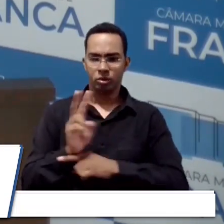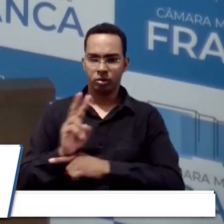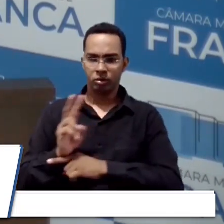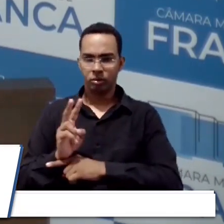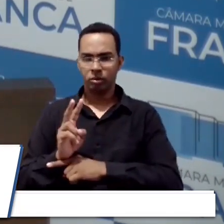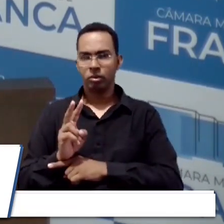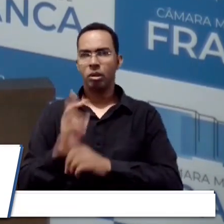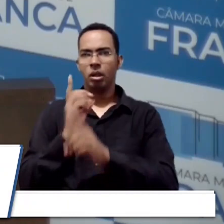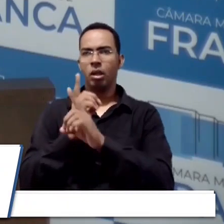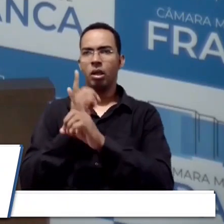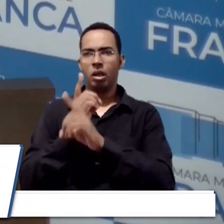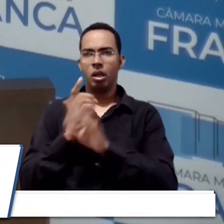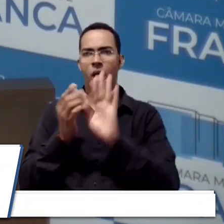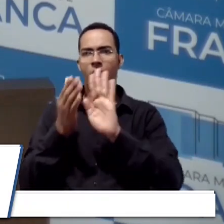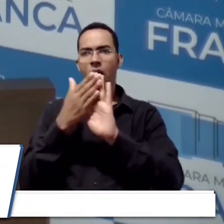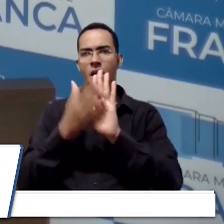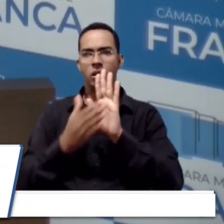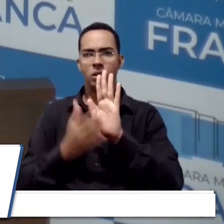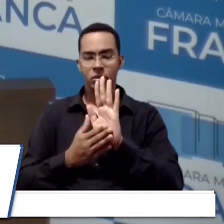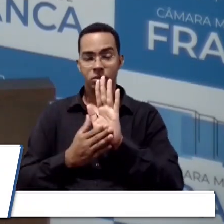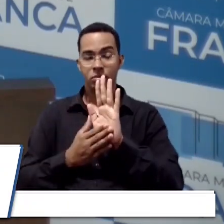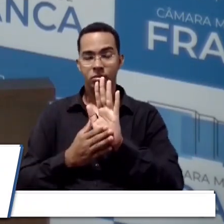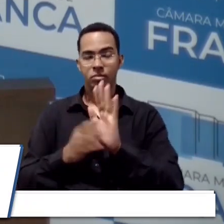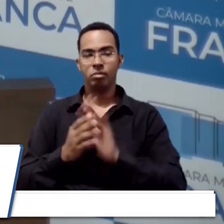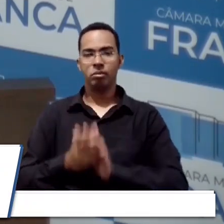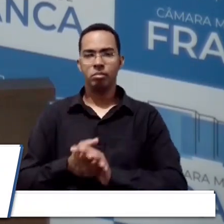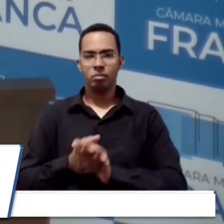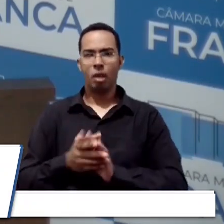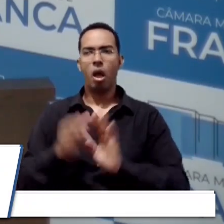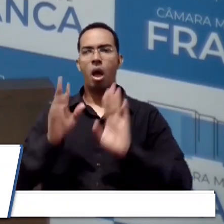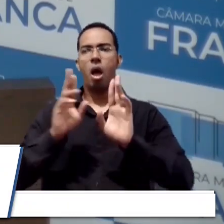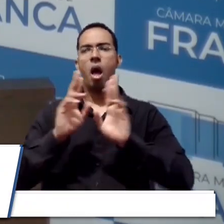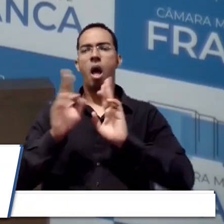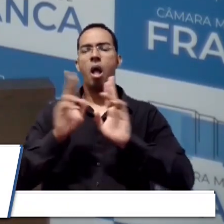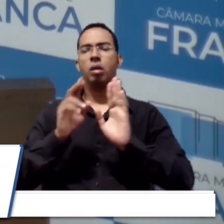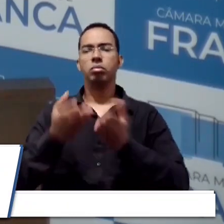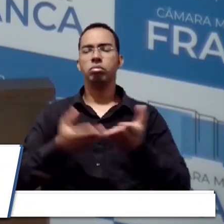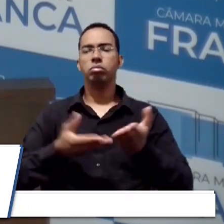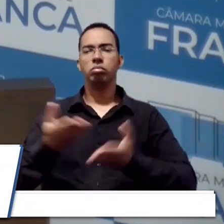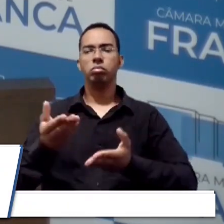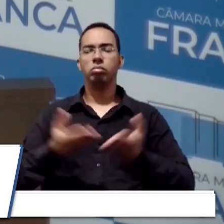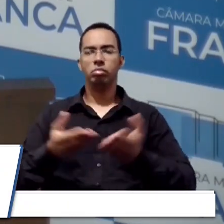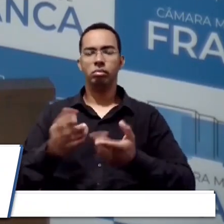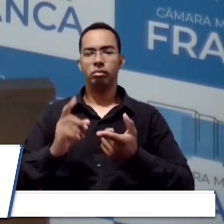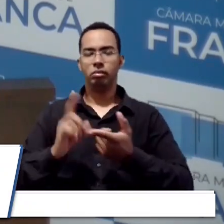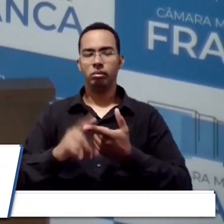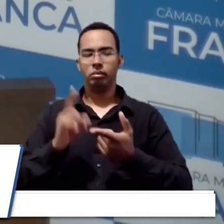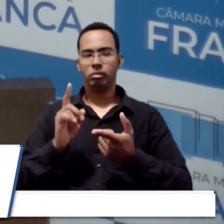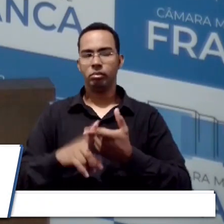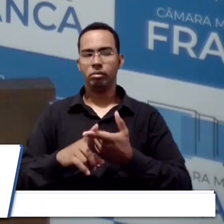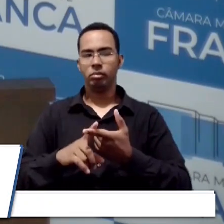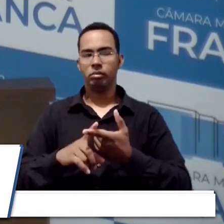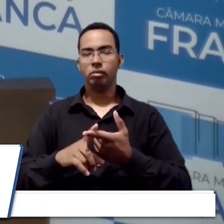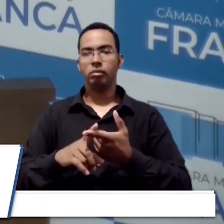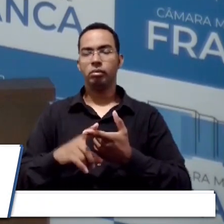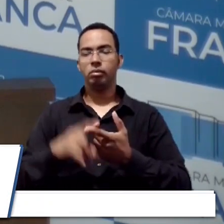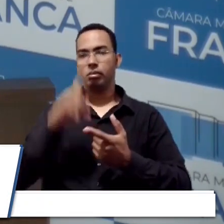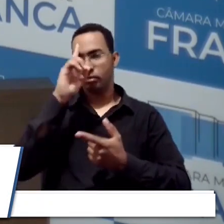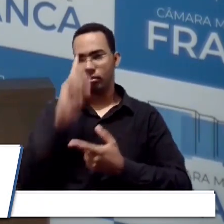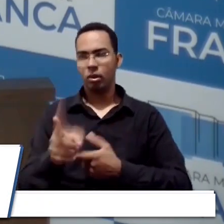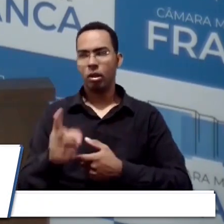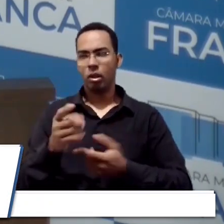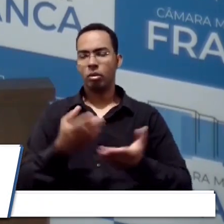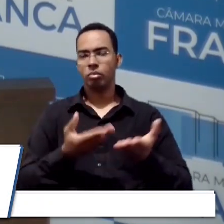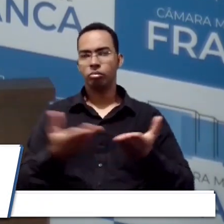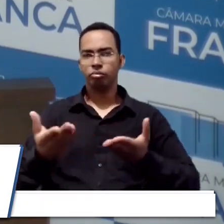atender a essa demanda. E com relação aos serviços prestados, além de mandar mais funcionários